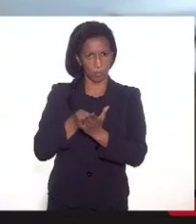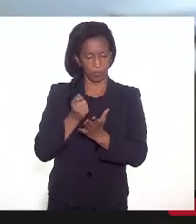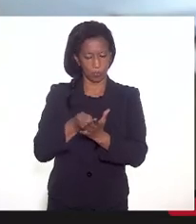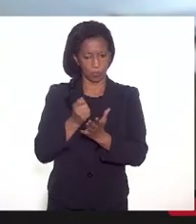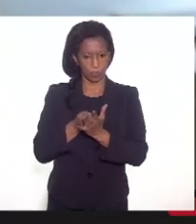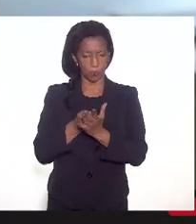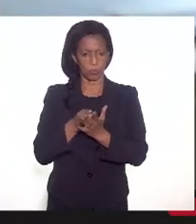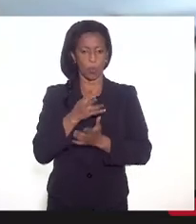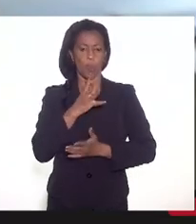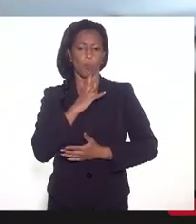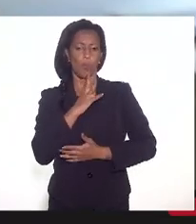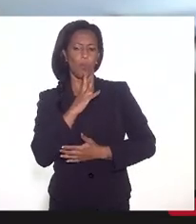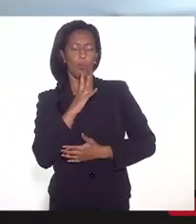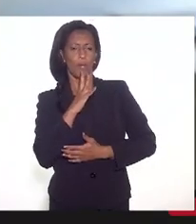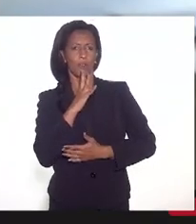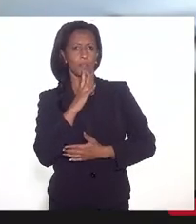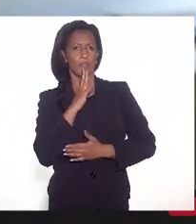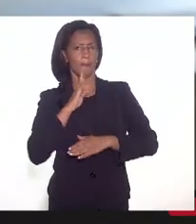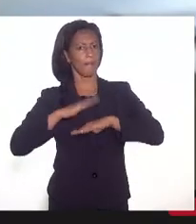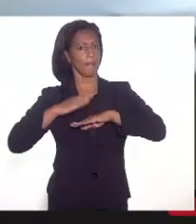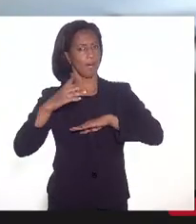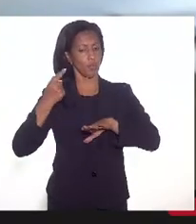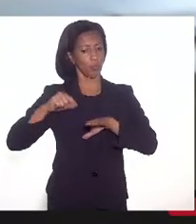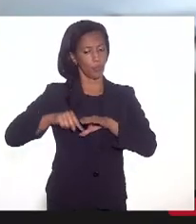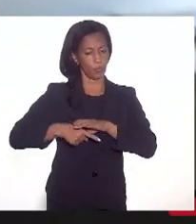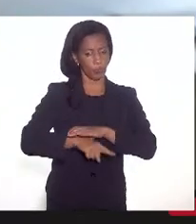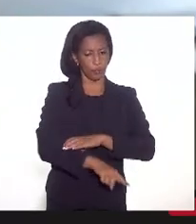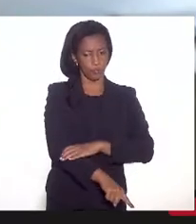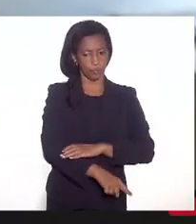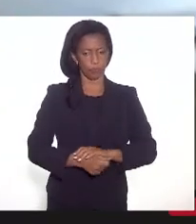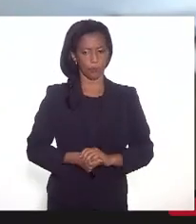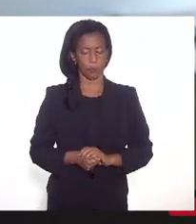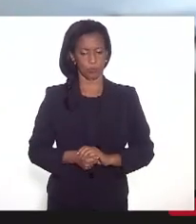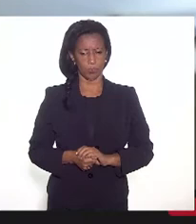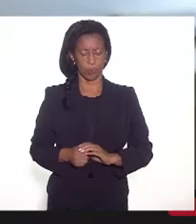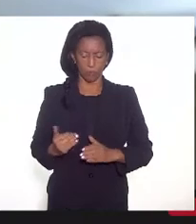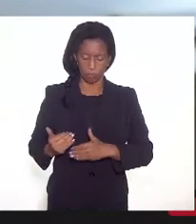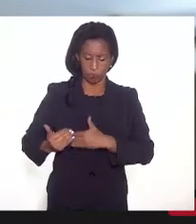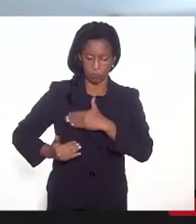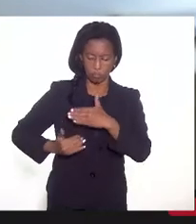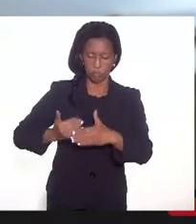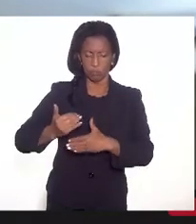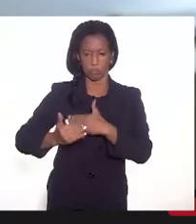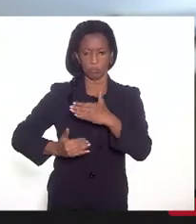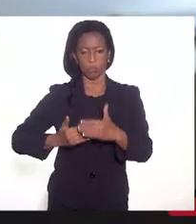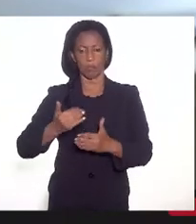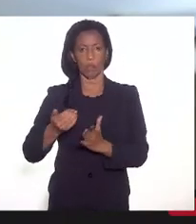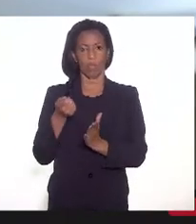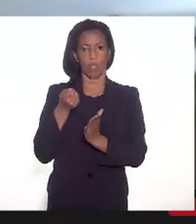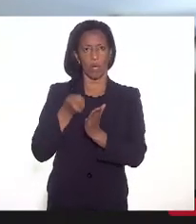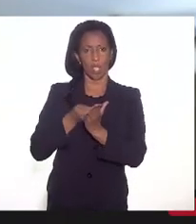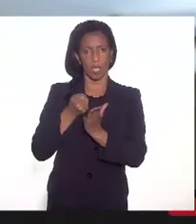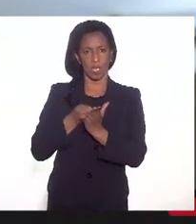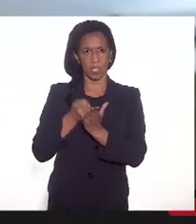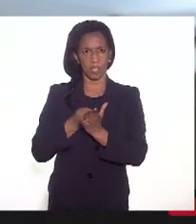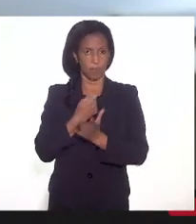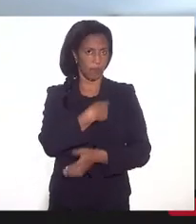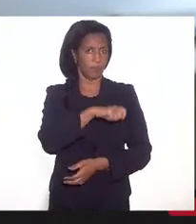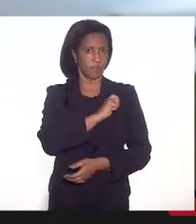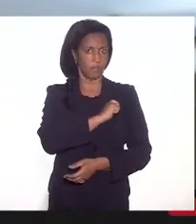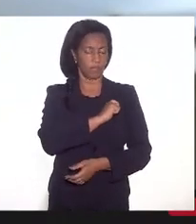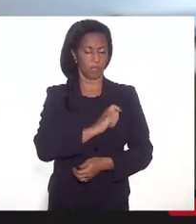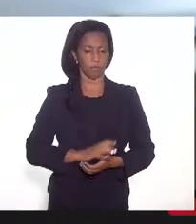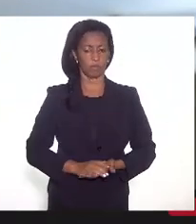forma mais profunda os próximos passos do regime de recuperação fiscal,